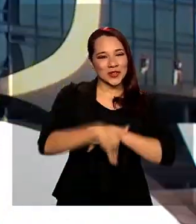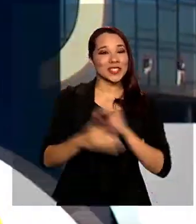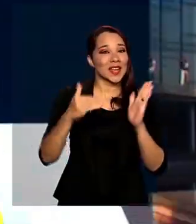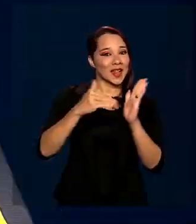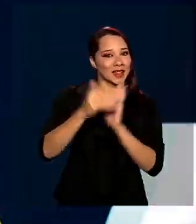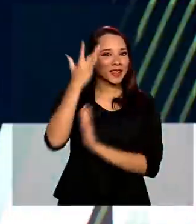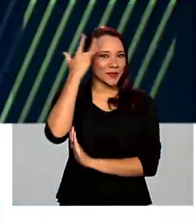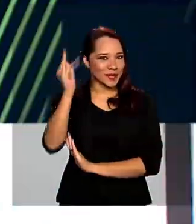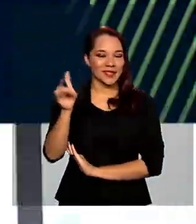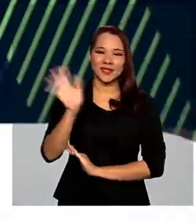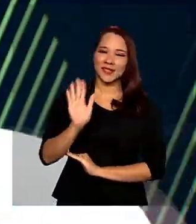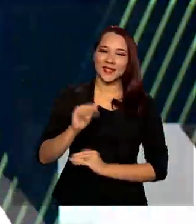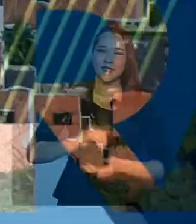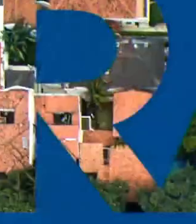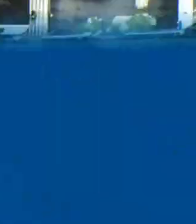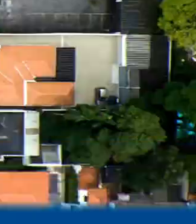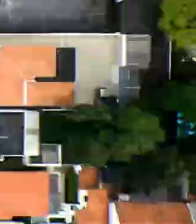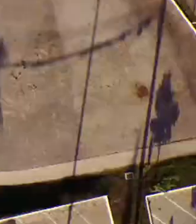Boa noite e até amanhã!